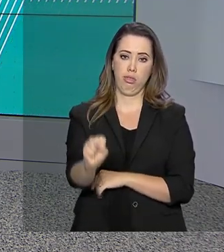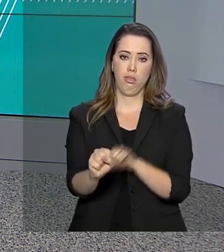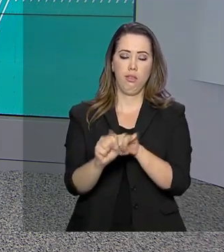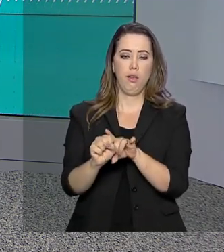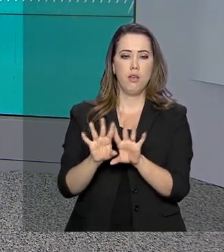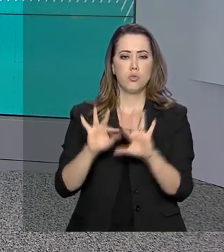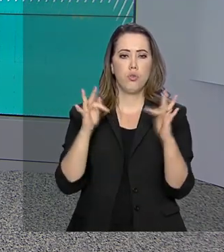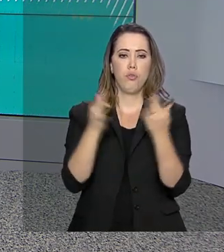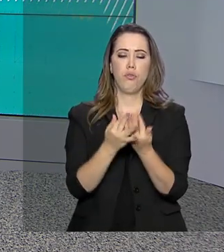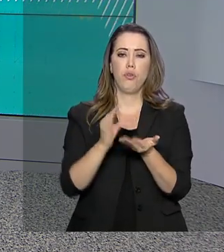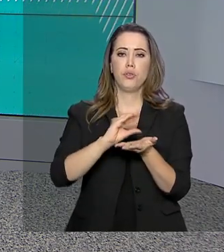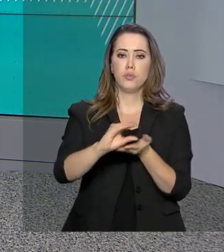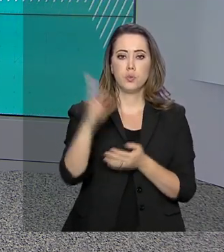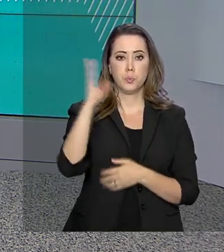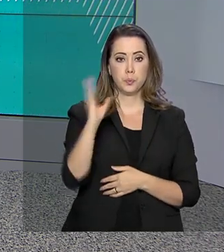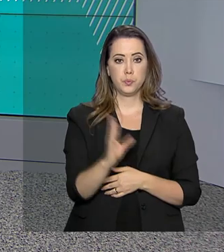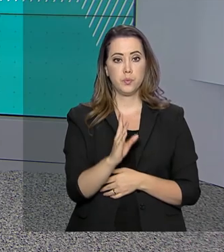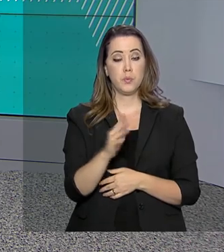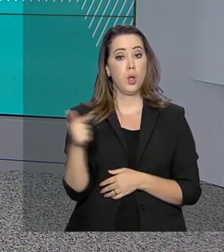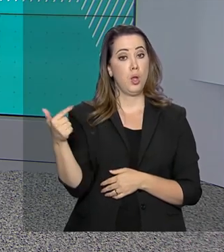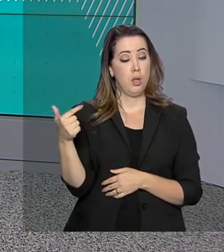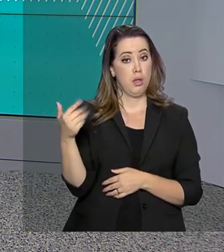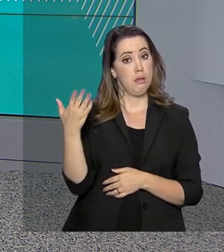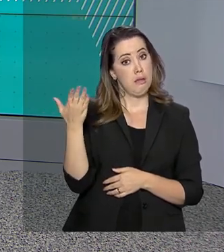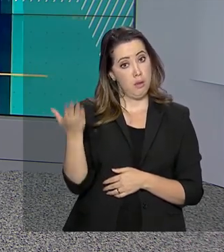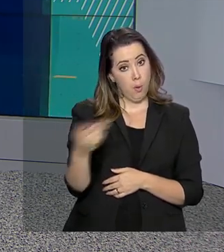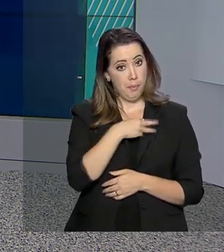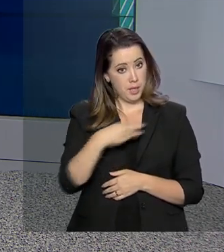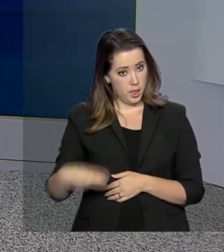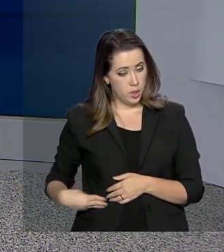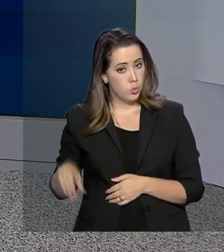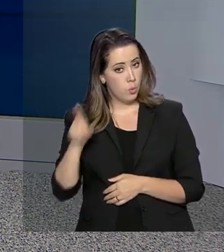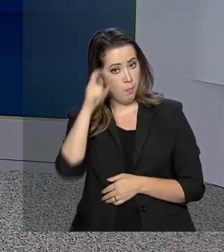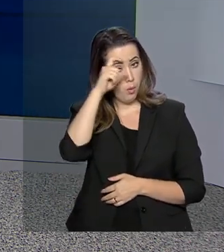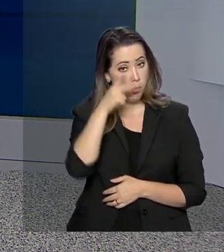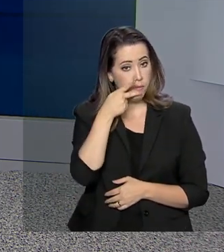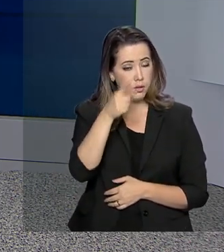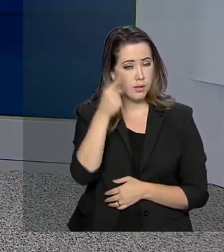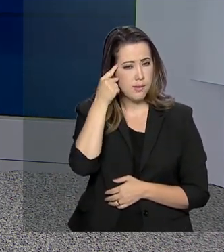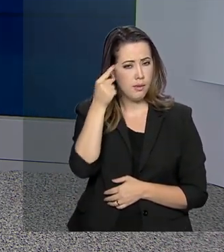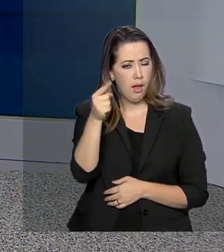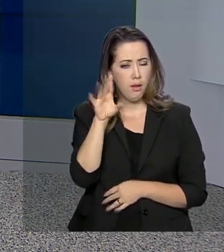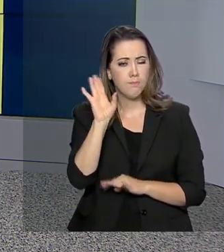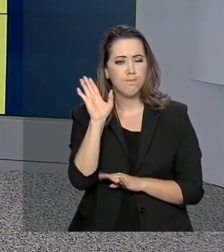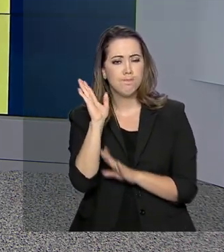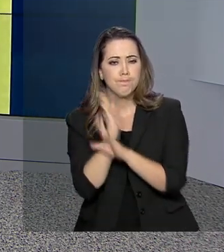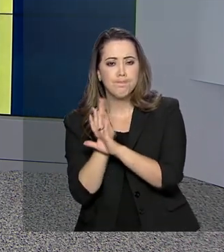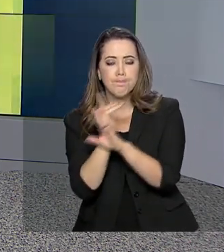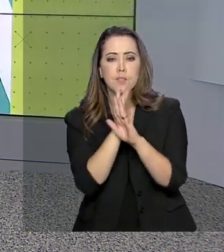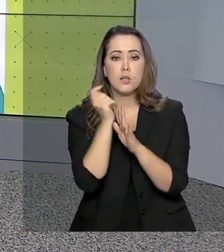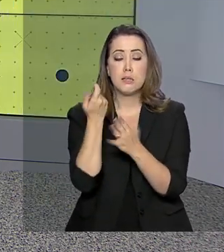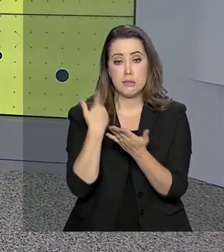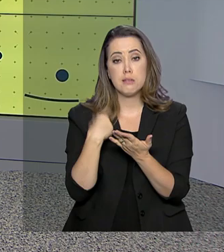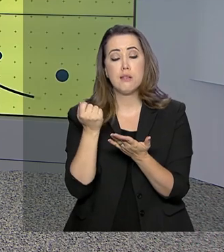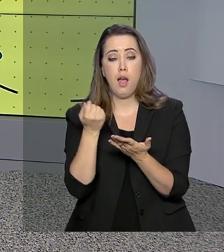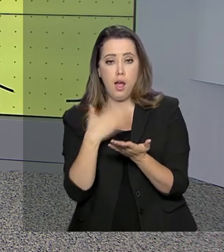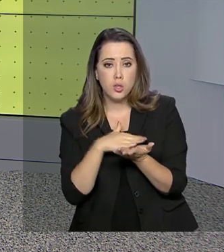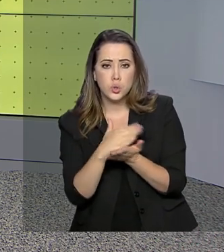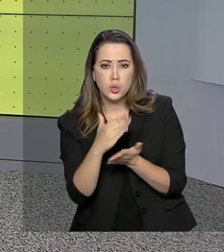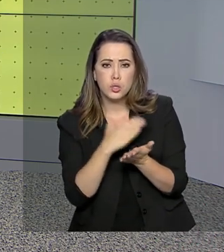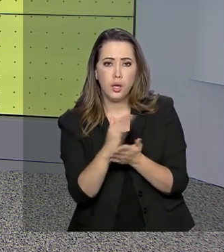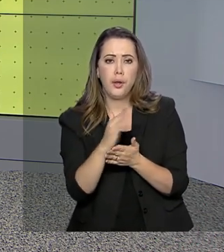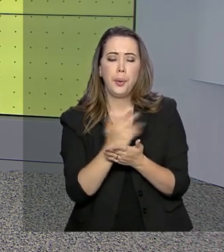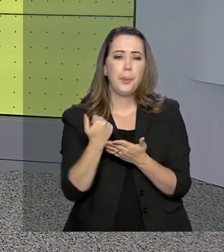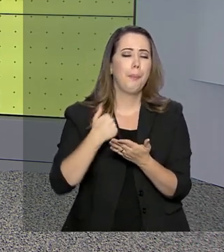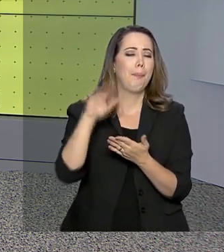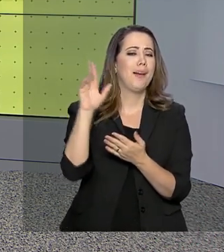durante o Fórum de Investimentos Brasil. Segundo o ministro Sérgio Moro, a ideia é que as cidades financiem iniciativas que vão além